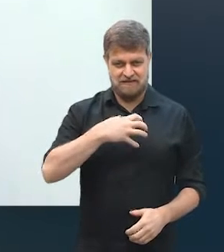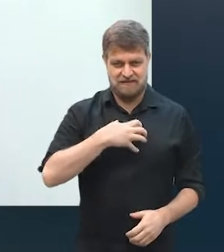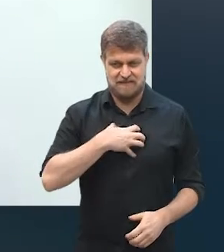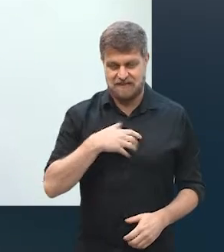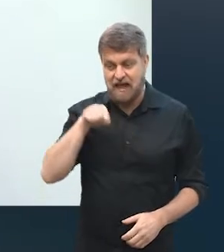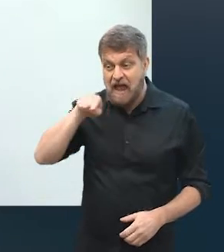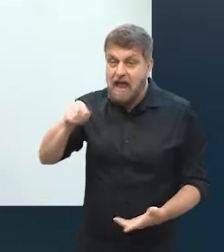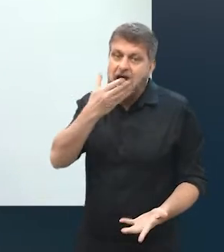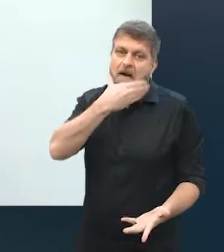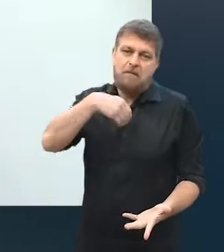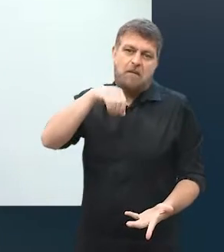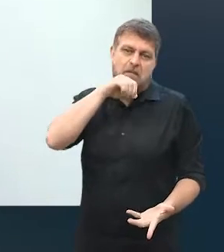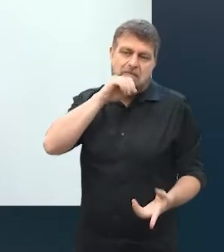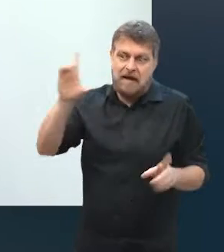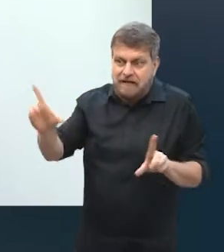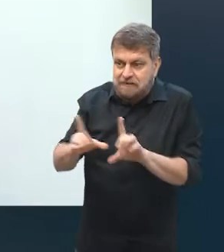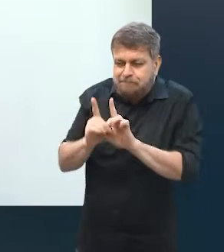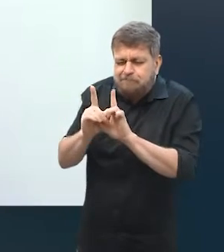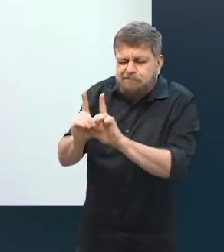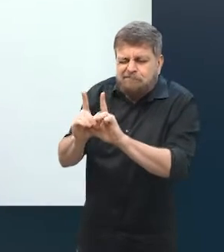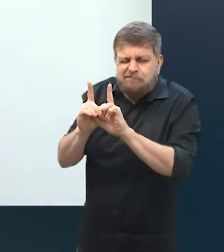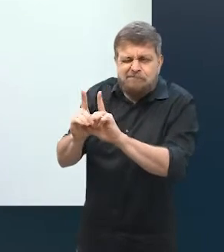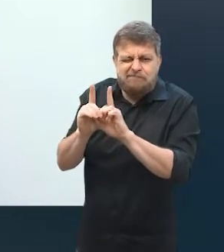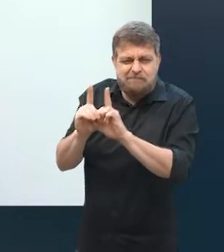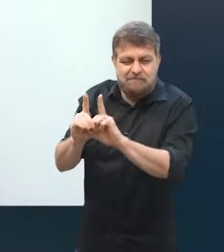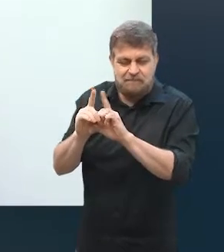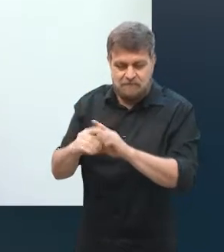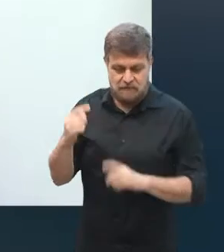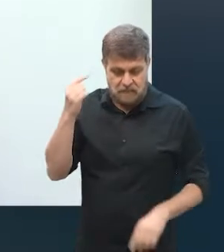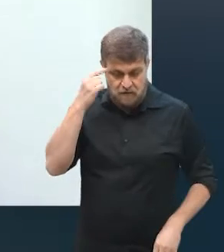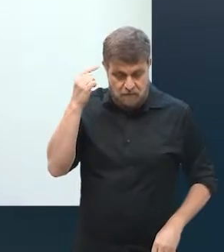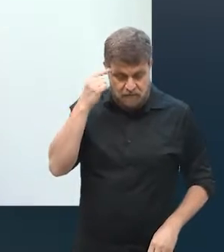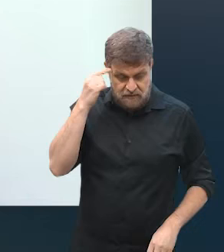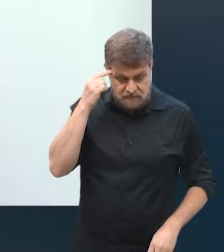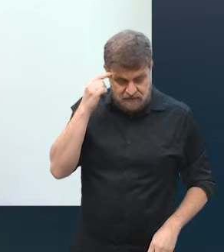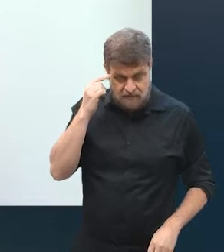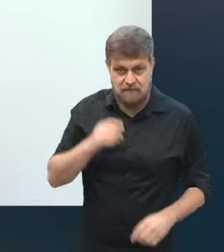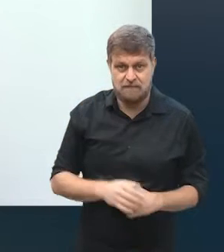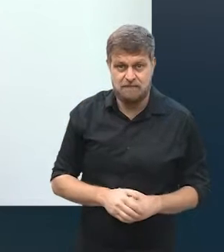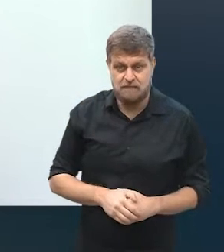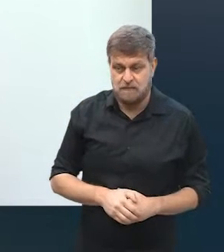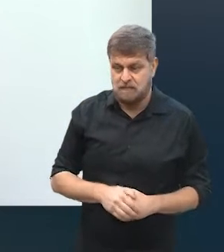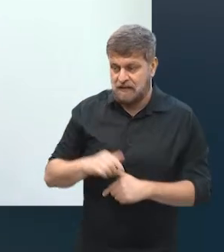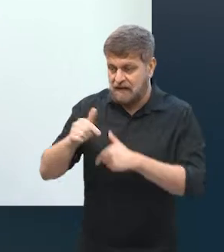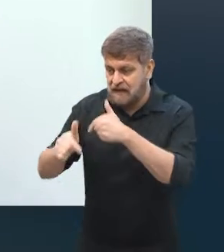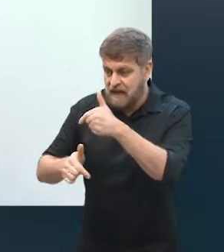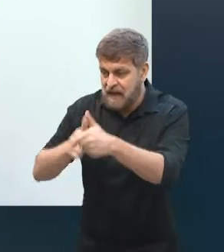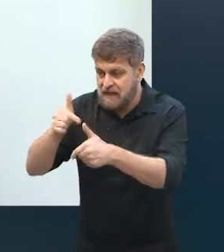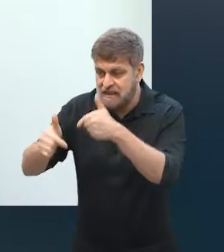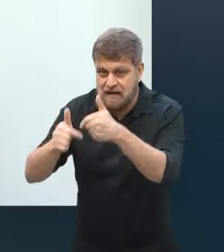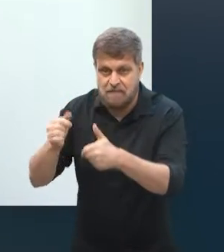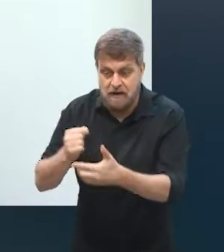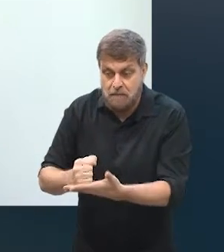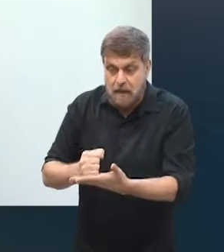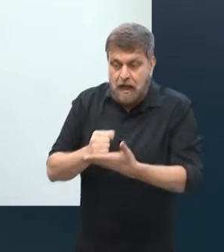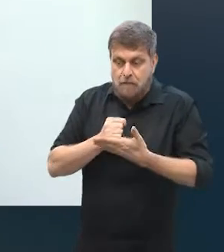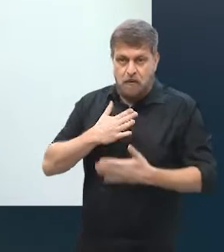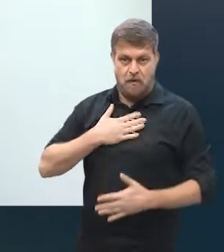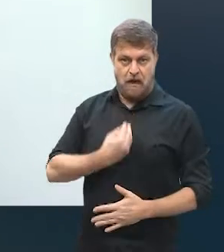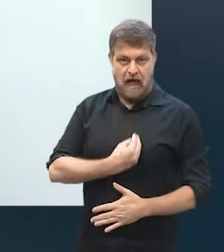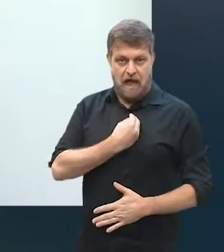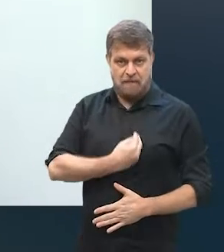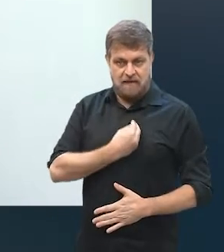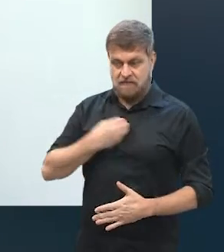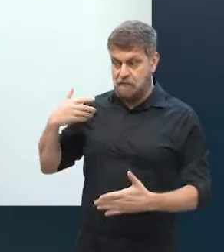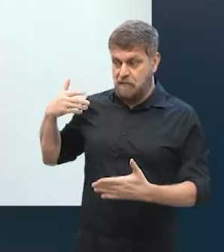tenho uma ligação muito forte com meu pai, eu pensava assim, ele, esse trabalho serviu pra mim de suporte durante muito